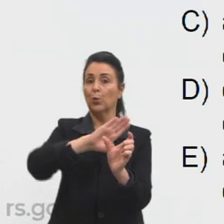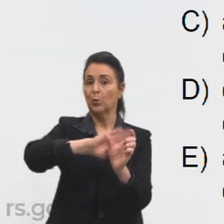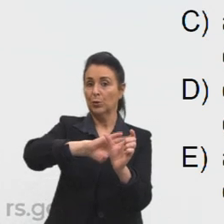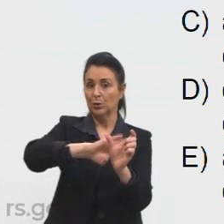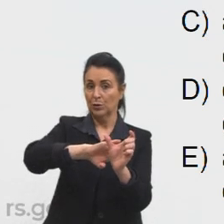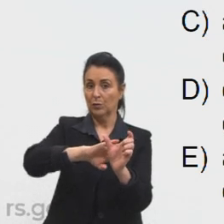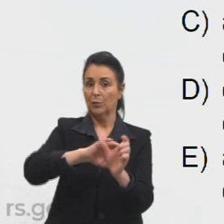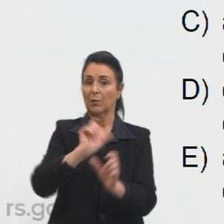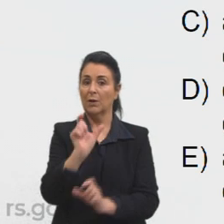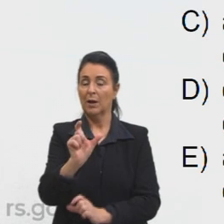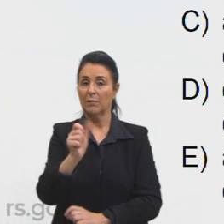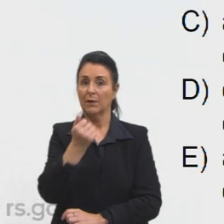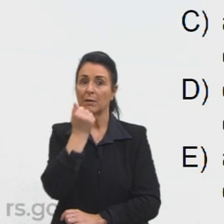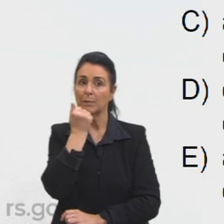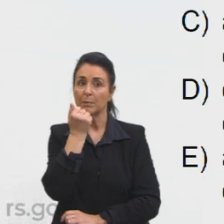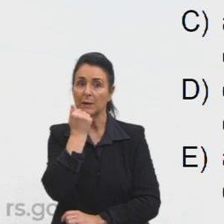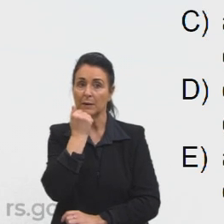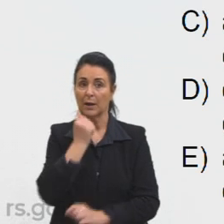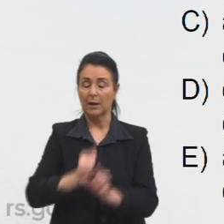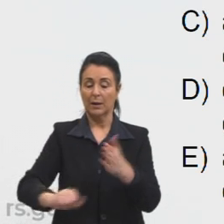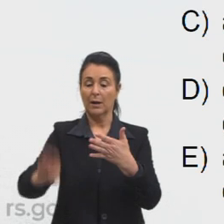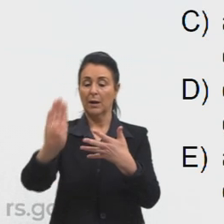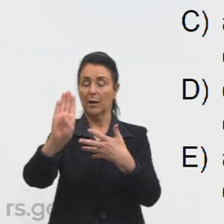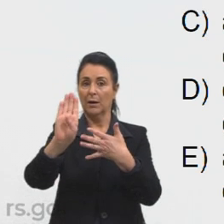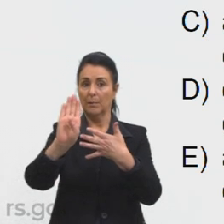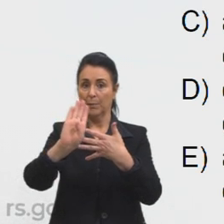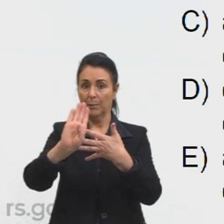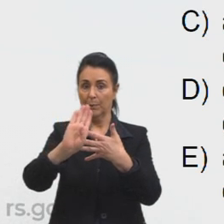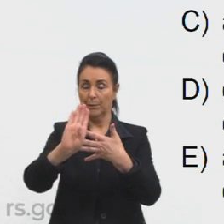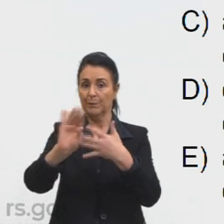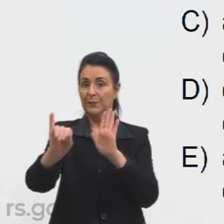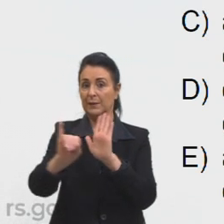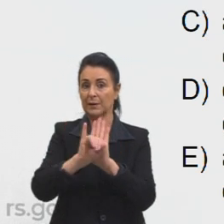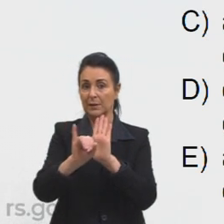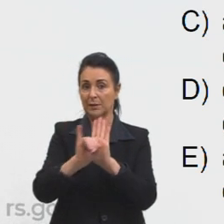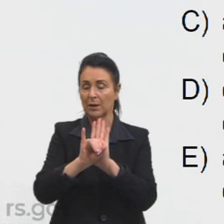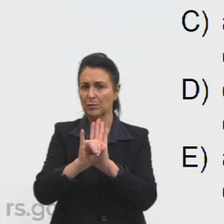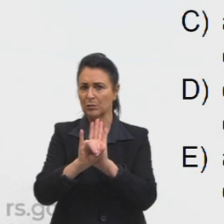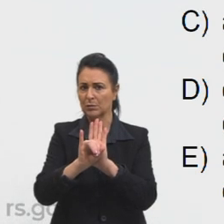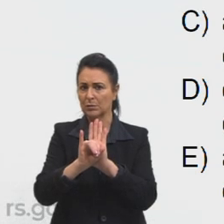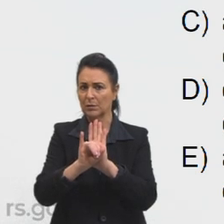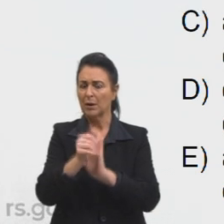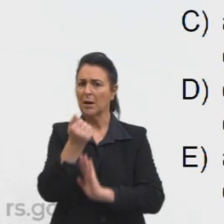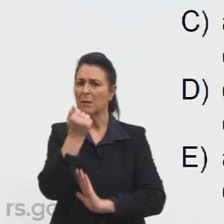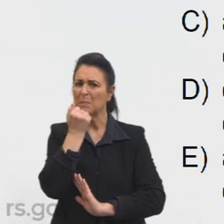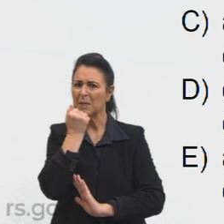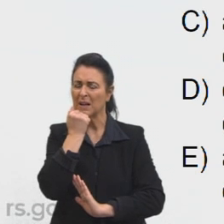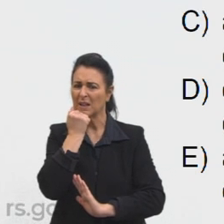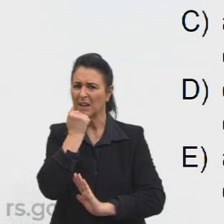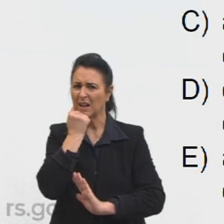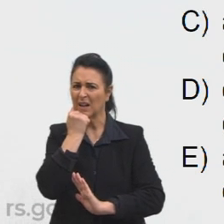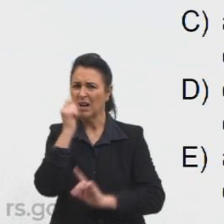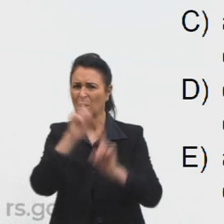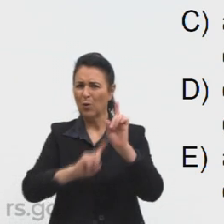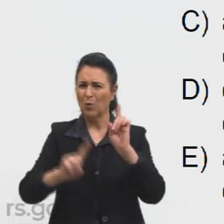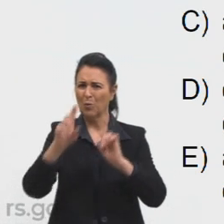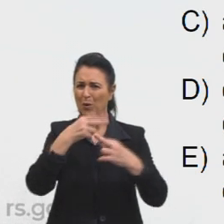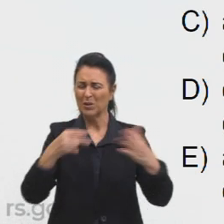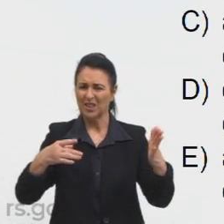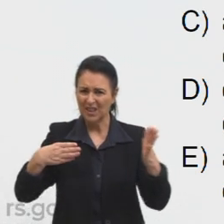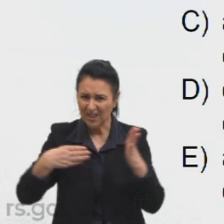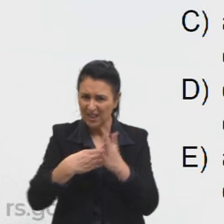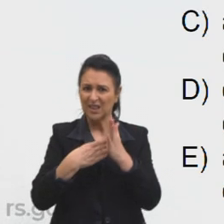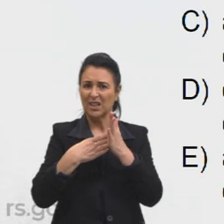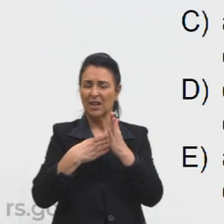B a identidade de significação já que nos dois textos pedra significa empecilho letra C